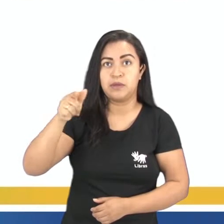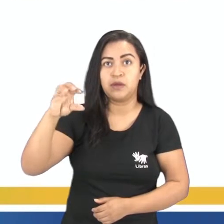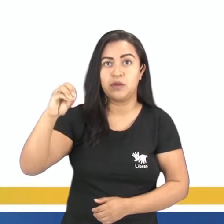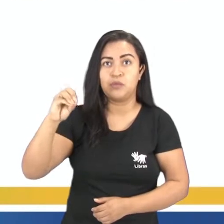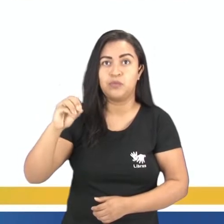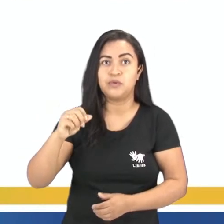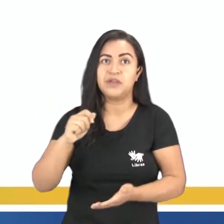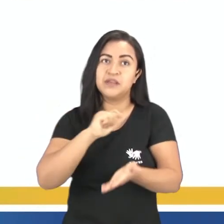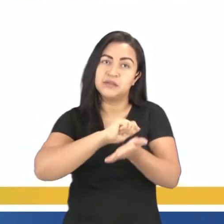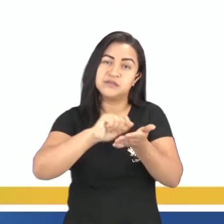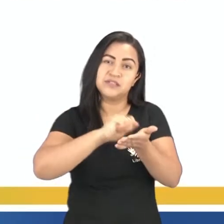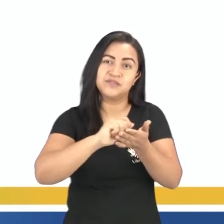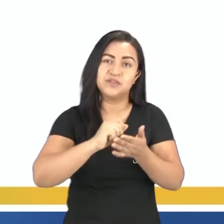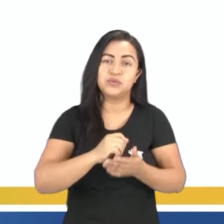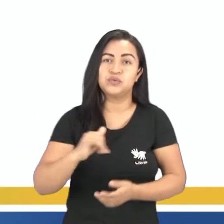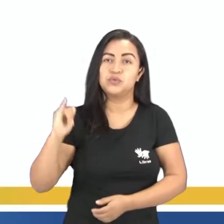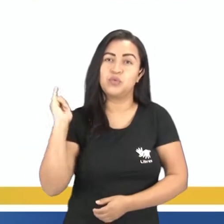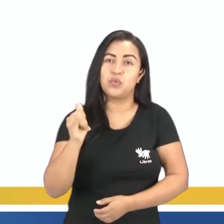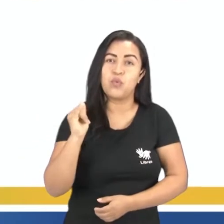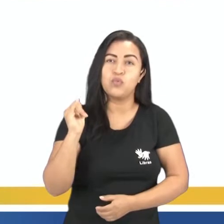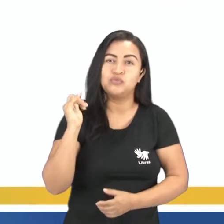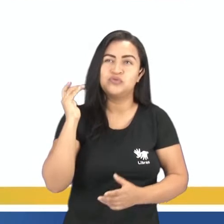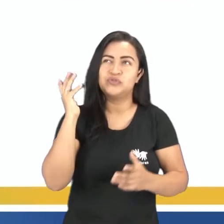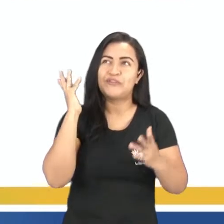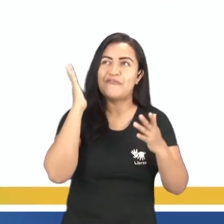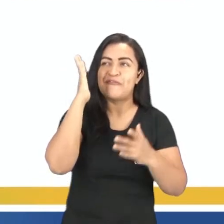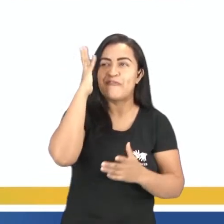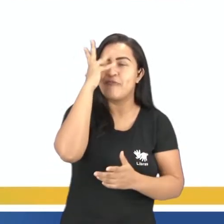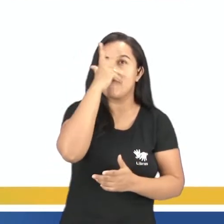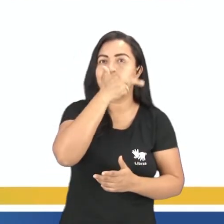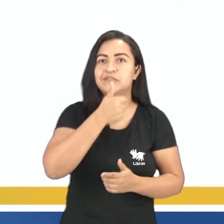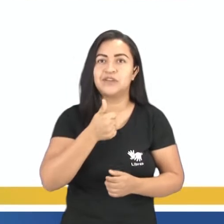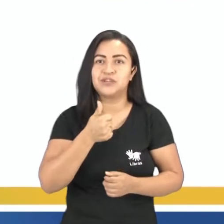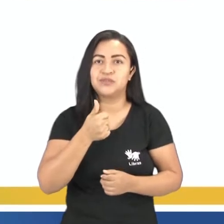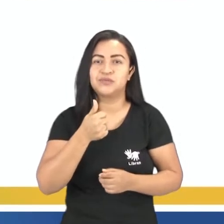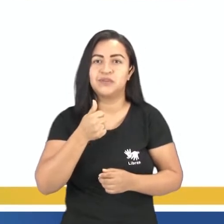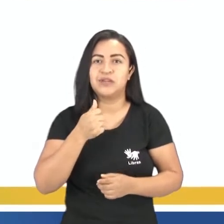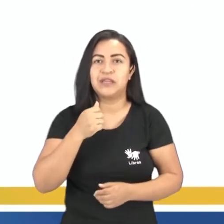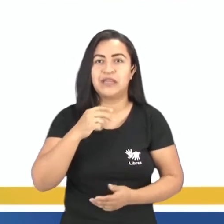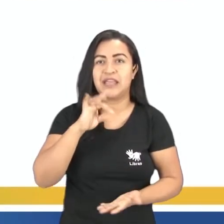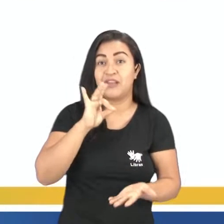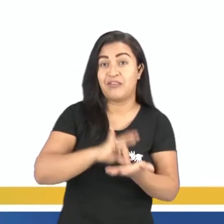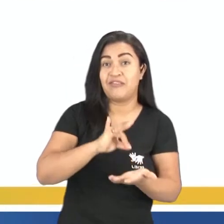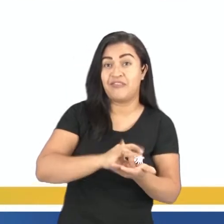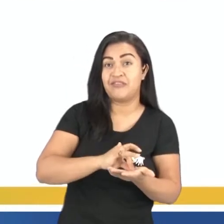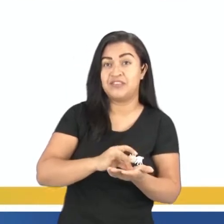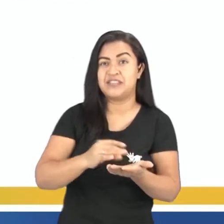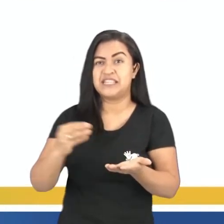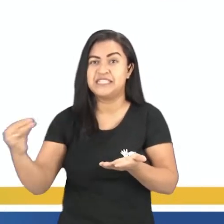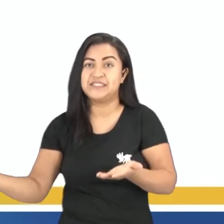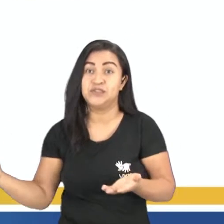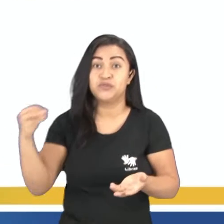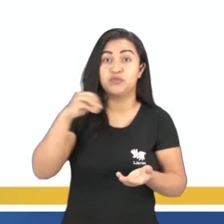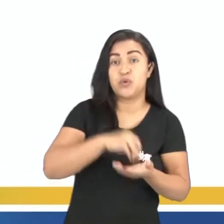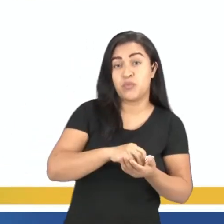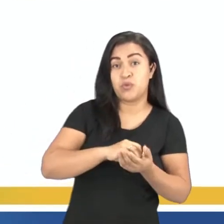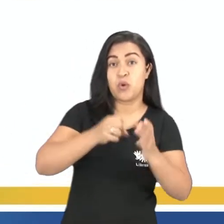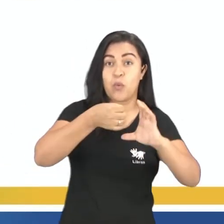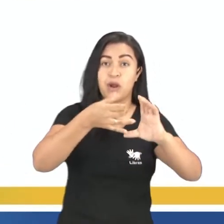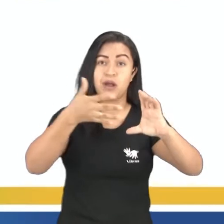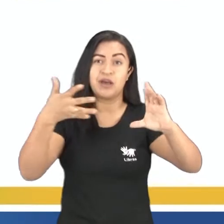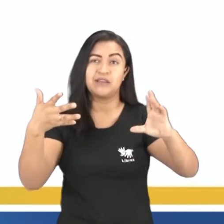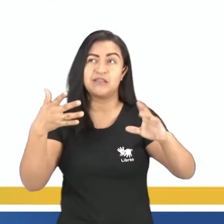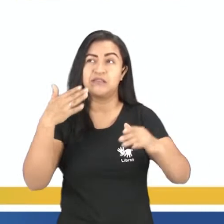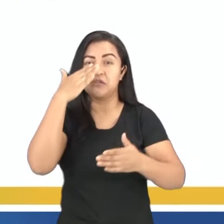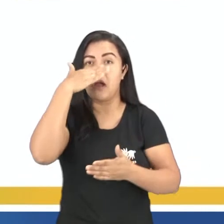fantásticos, ou seja, narrativas em que a realidade é bruscamente invadida por algum elemento extraordinário